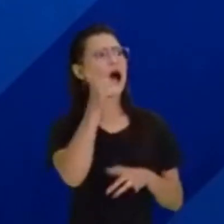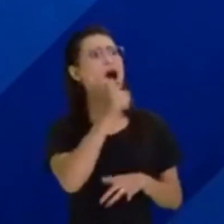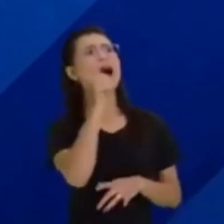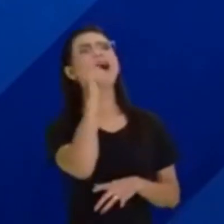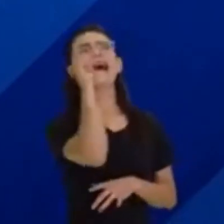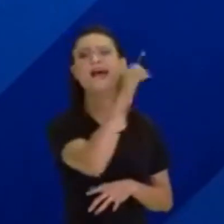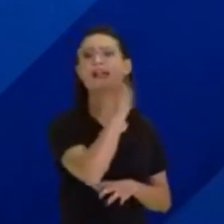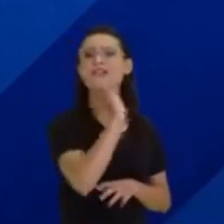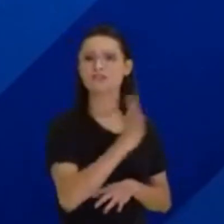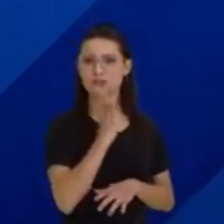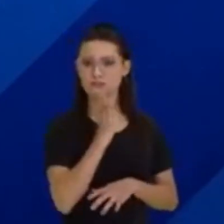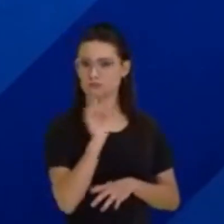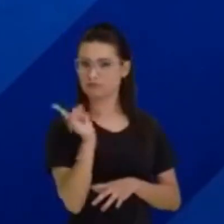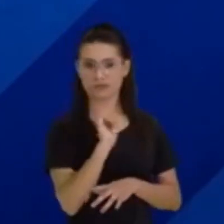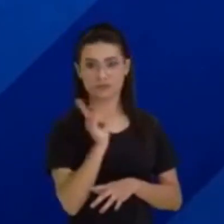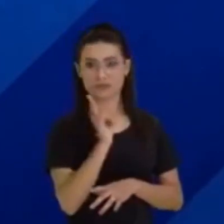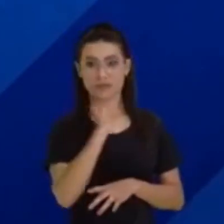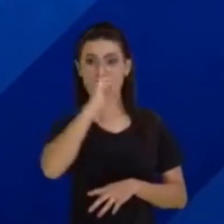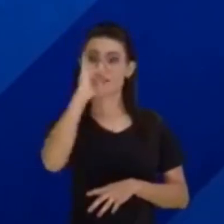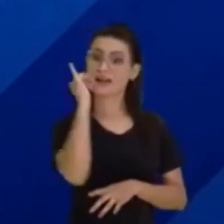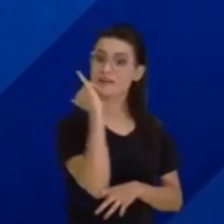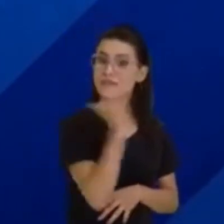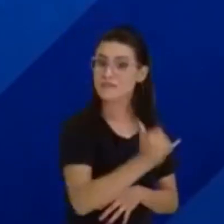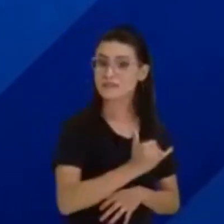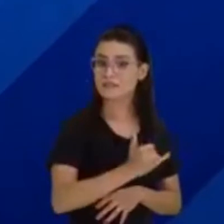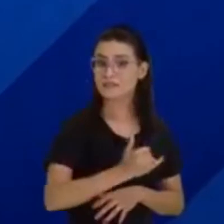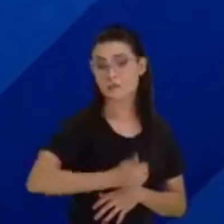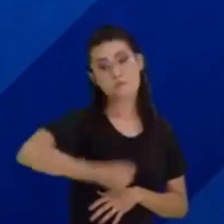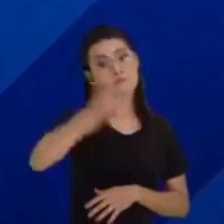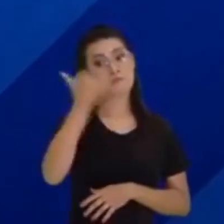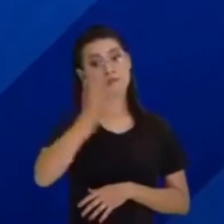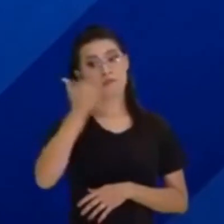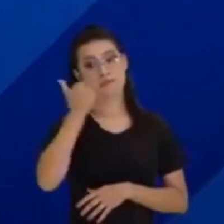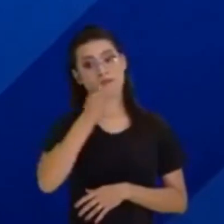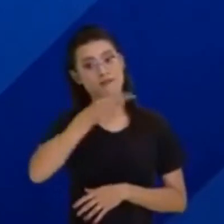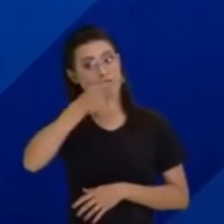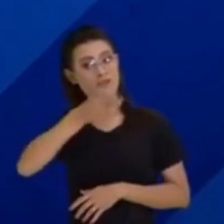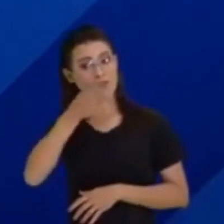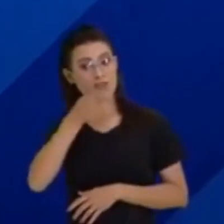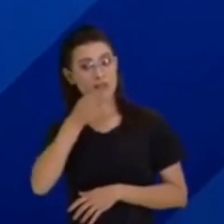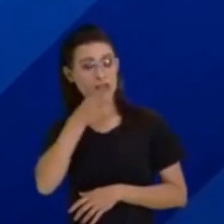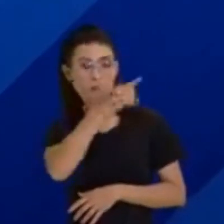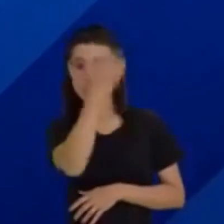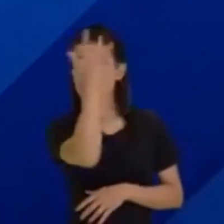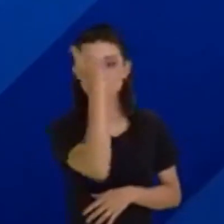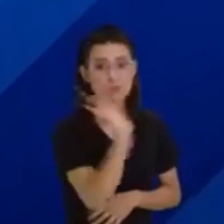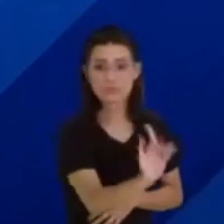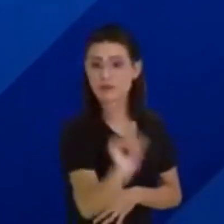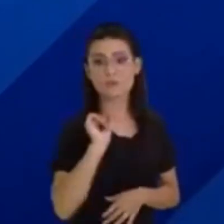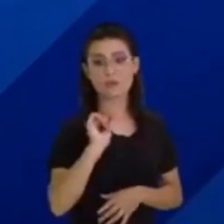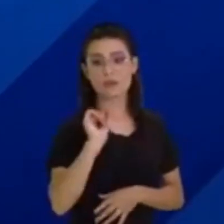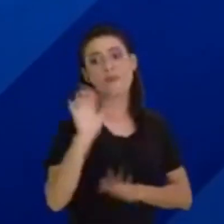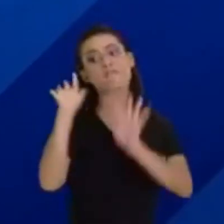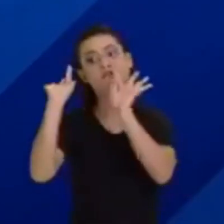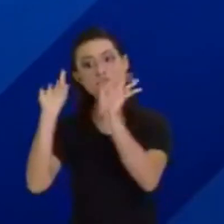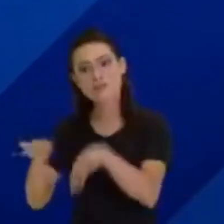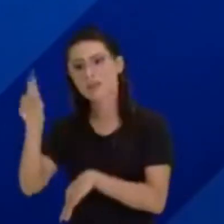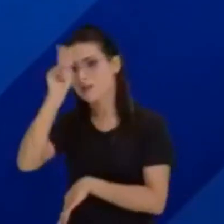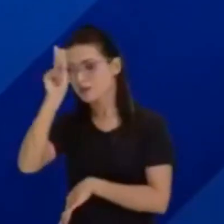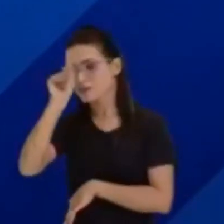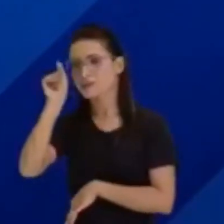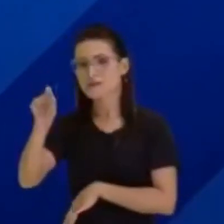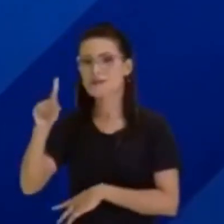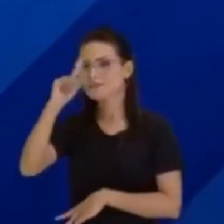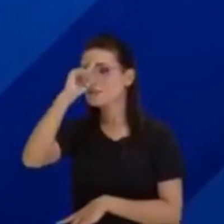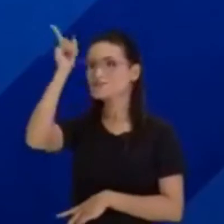antes, ele está anunciando algo que só será revelado ao final da tira. Ou